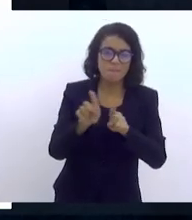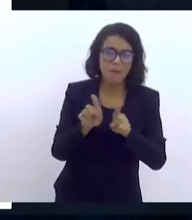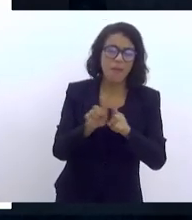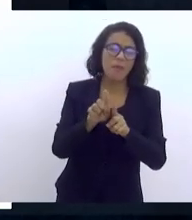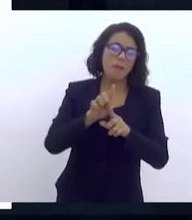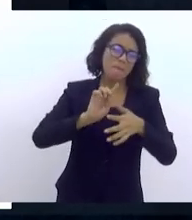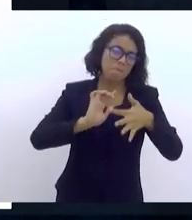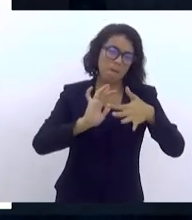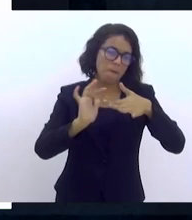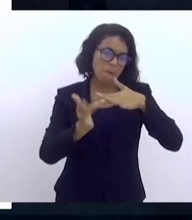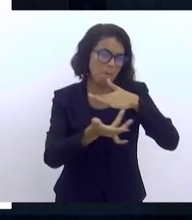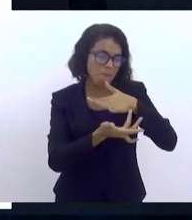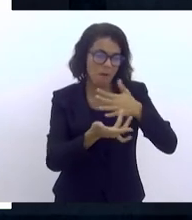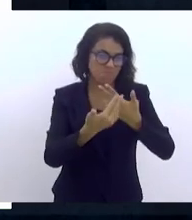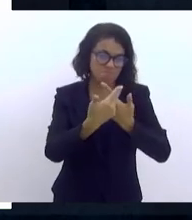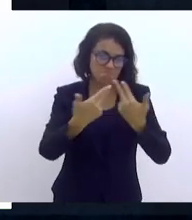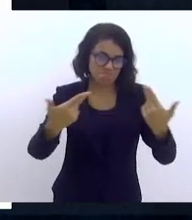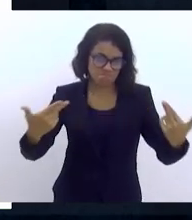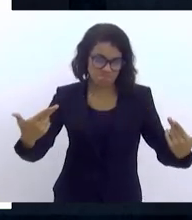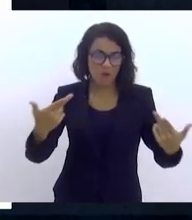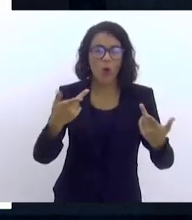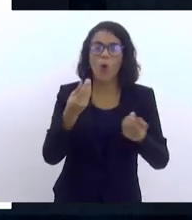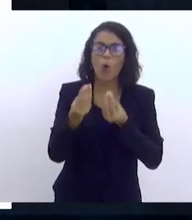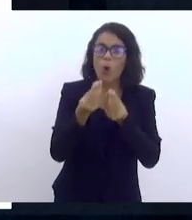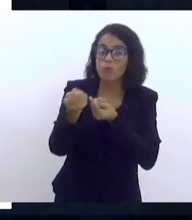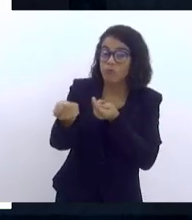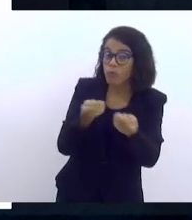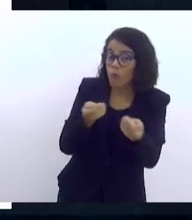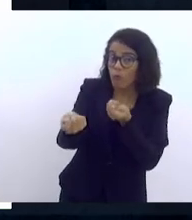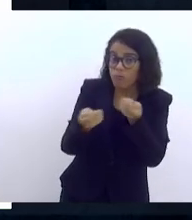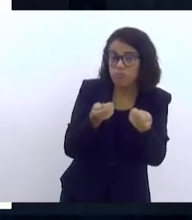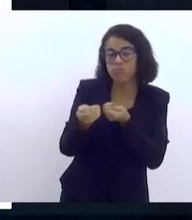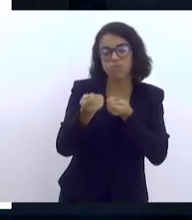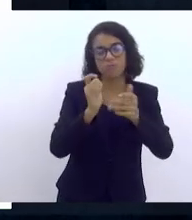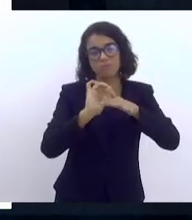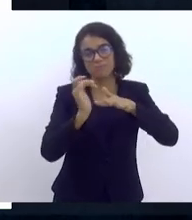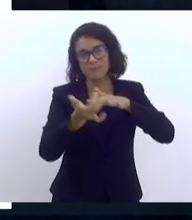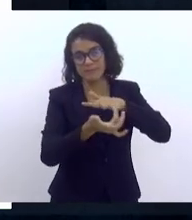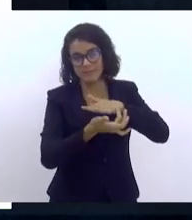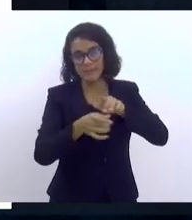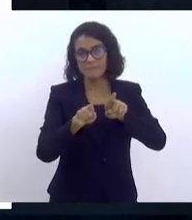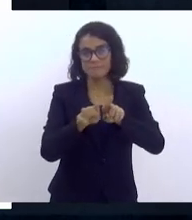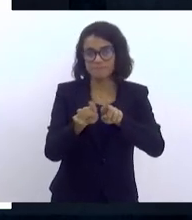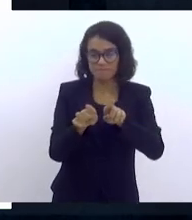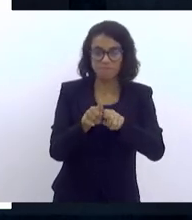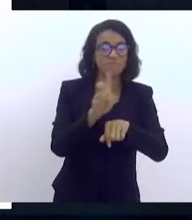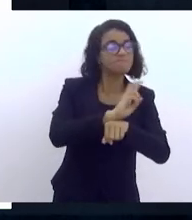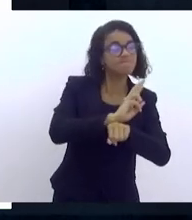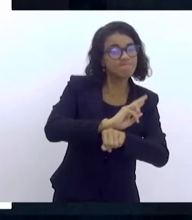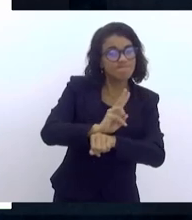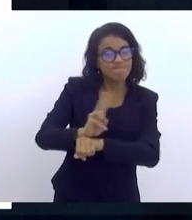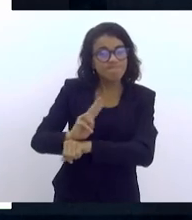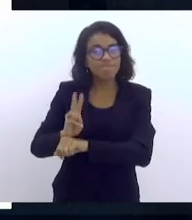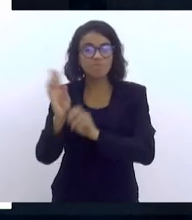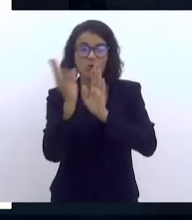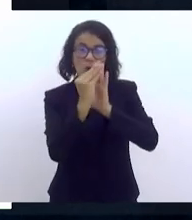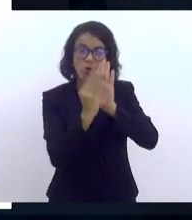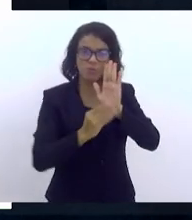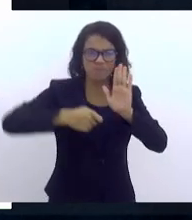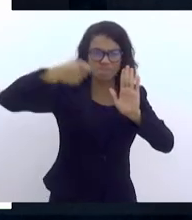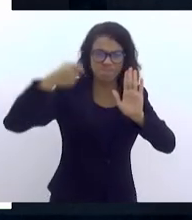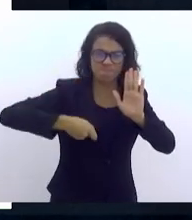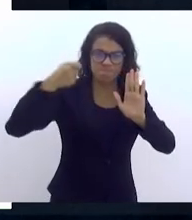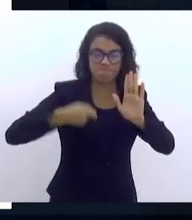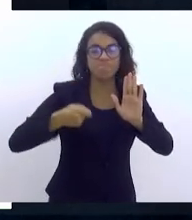digitais, enfim, fazer o controle dessas plataformas em relação ao monitoramento de conteúdo extremista é